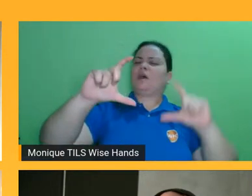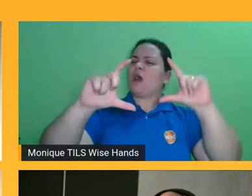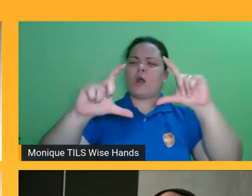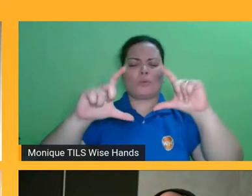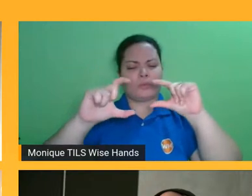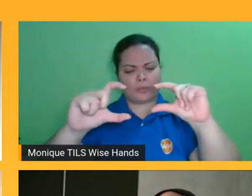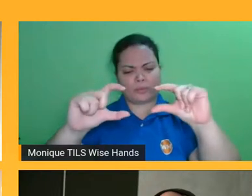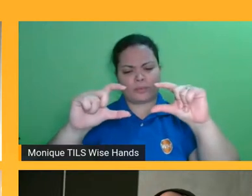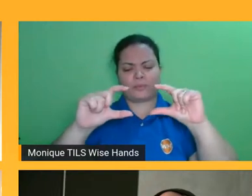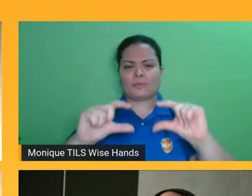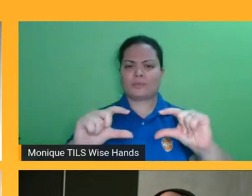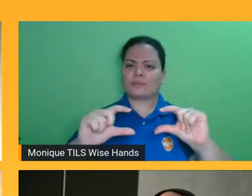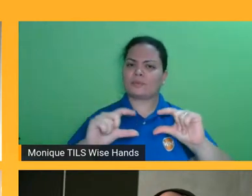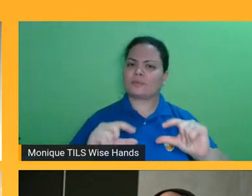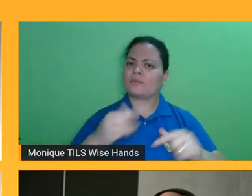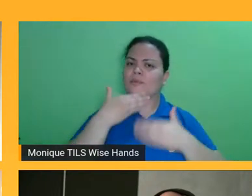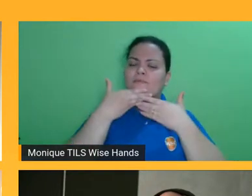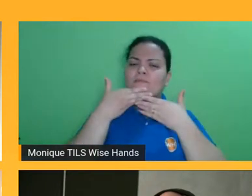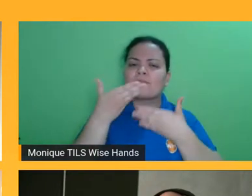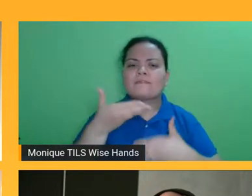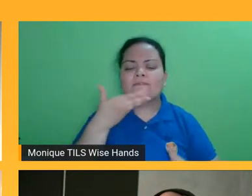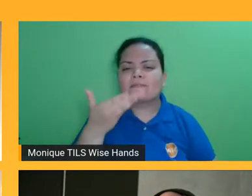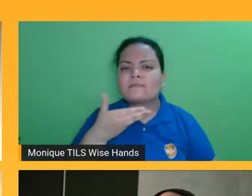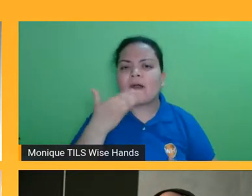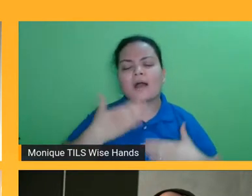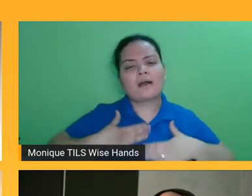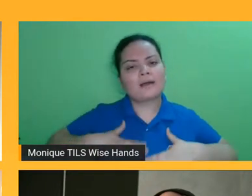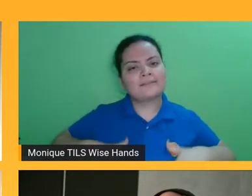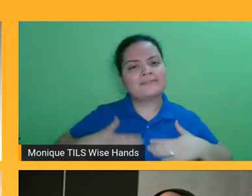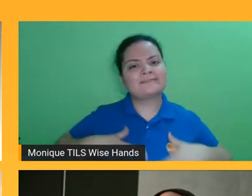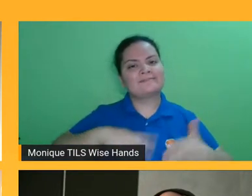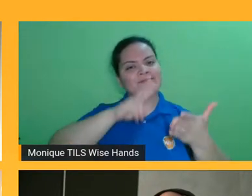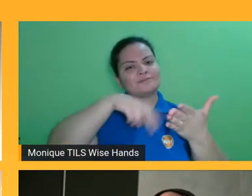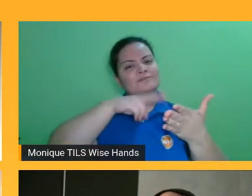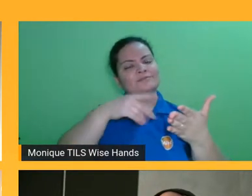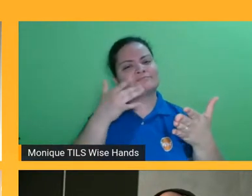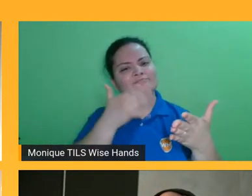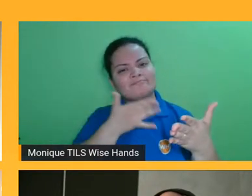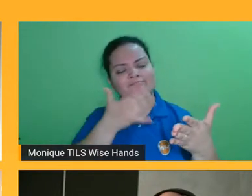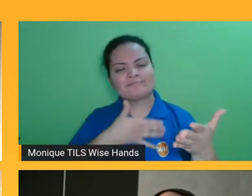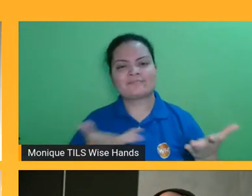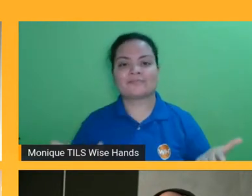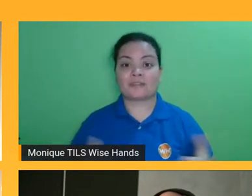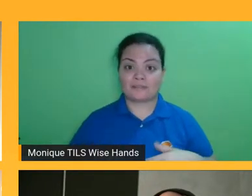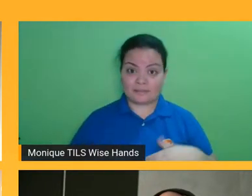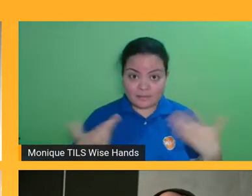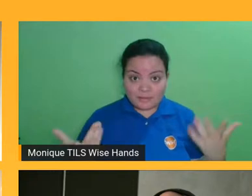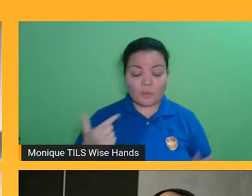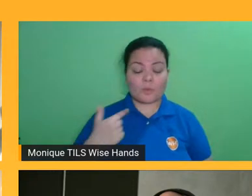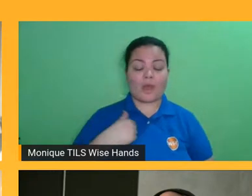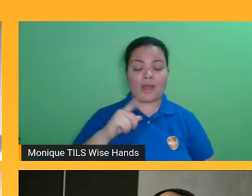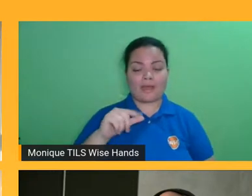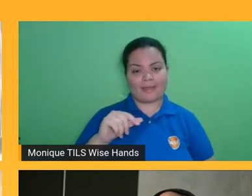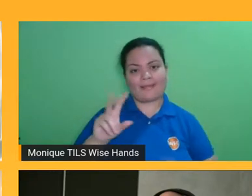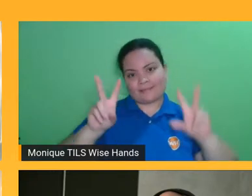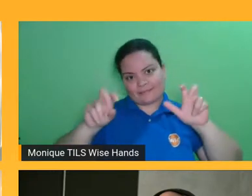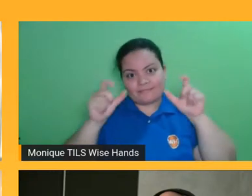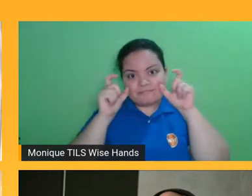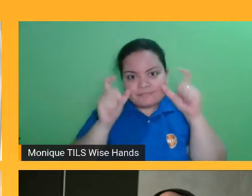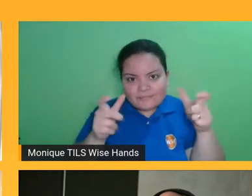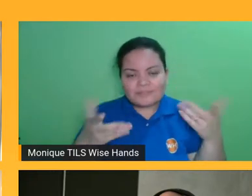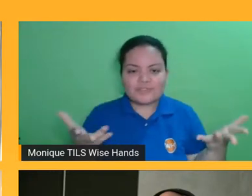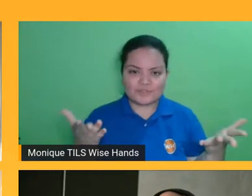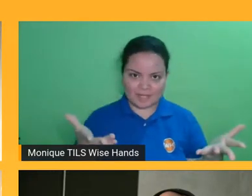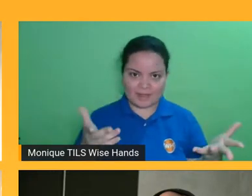entrega. E um outro fato também interessante é levar a possibilidade desses conteúdos para as pessoas que não tinham